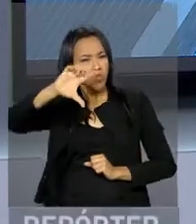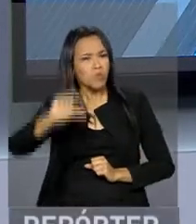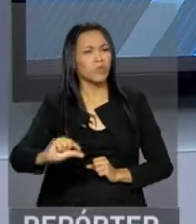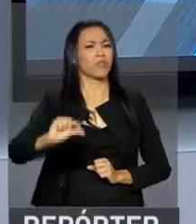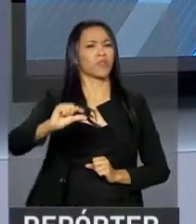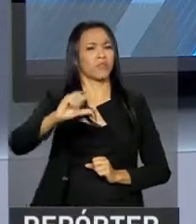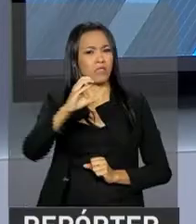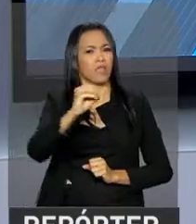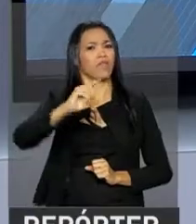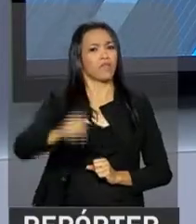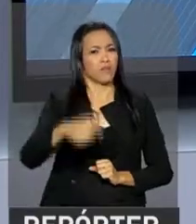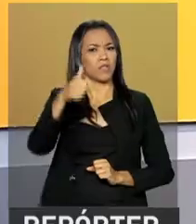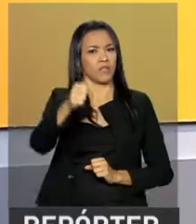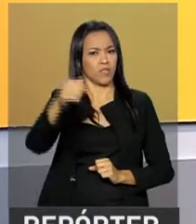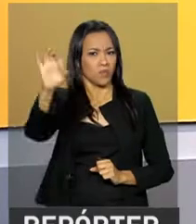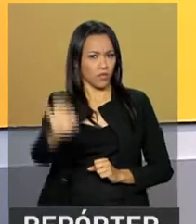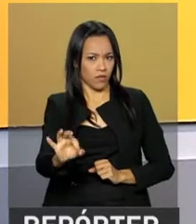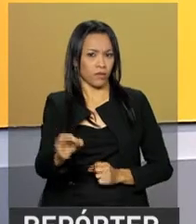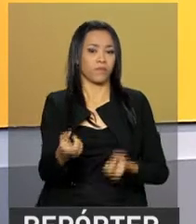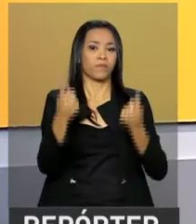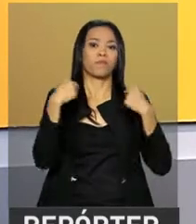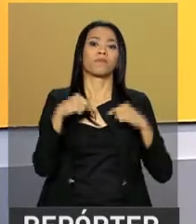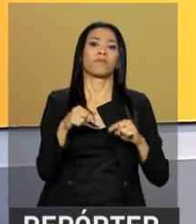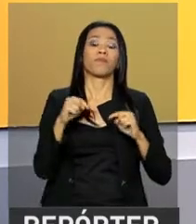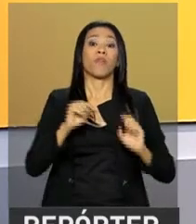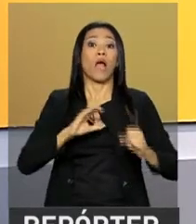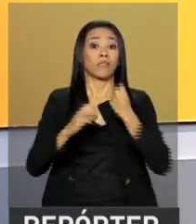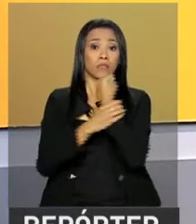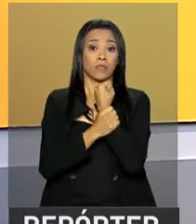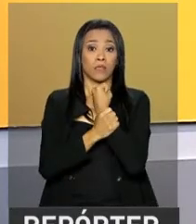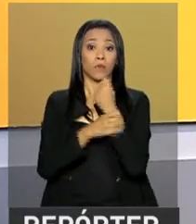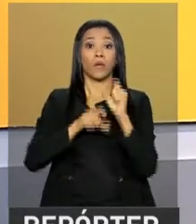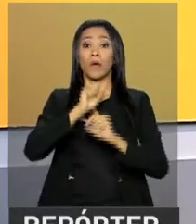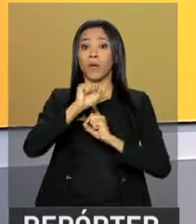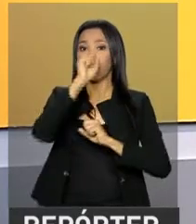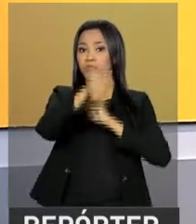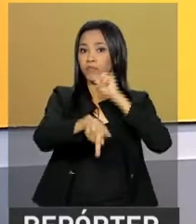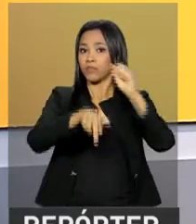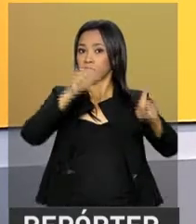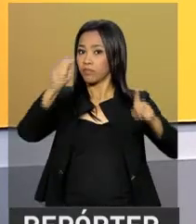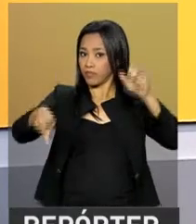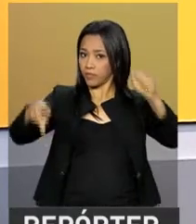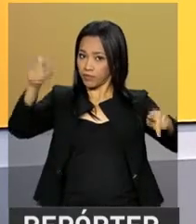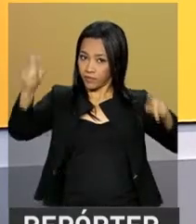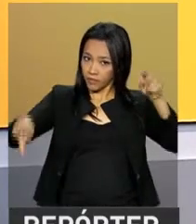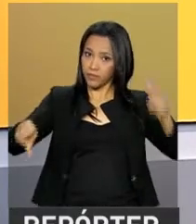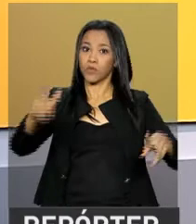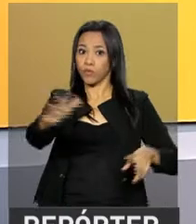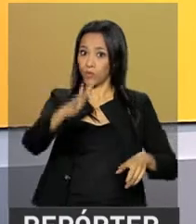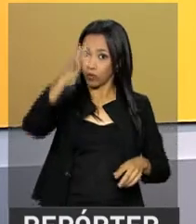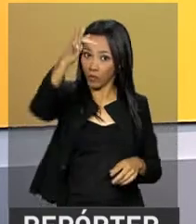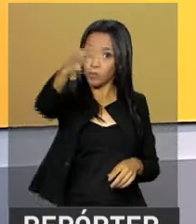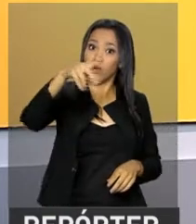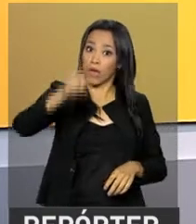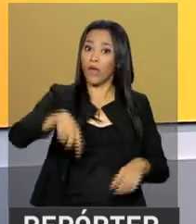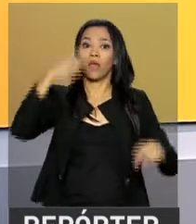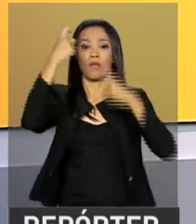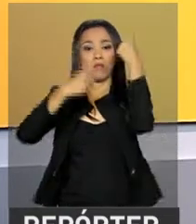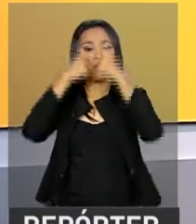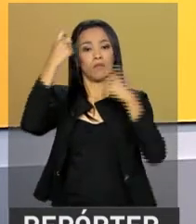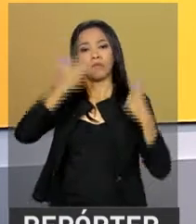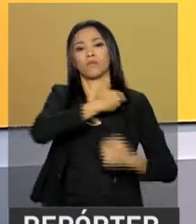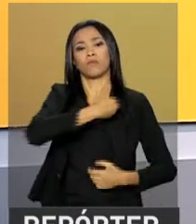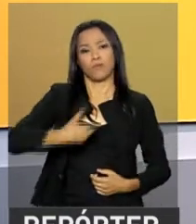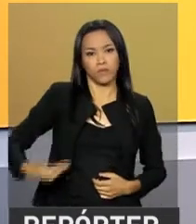,7%. E garantir a aposentadoria dos brasileiros no futuro, essa é a preocupação do